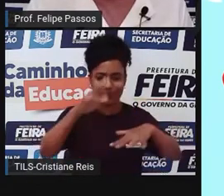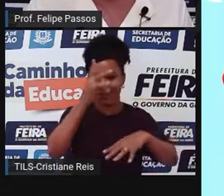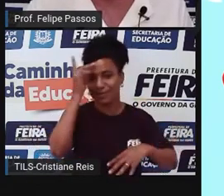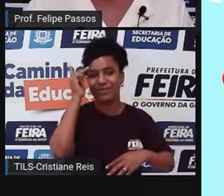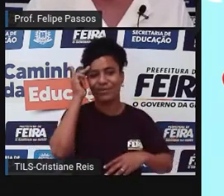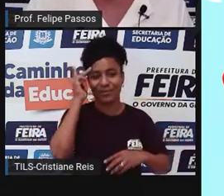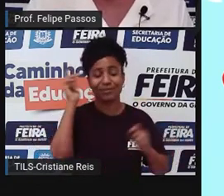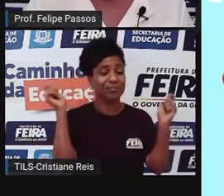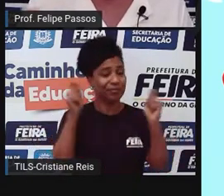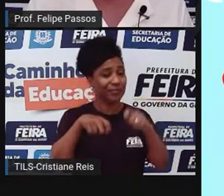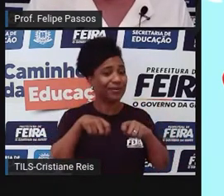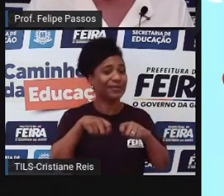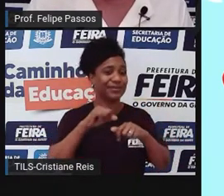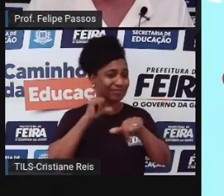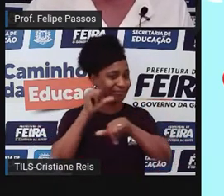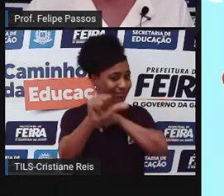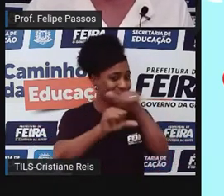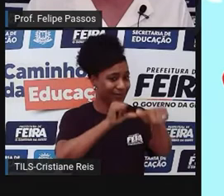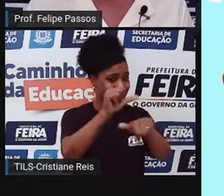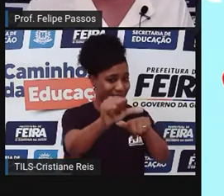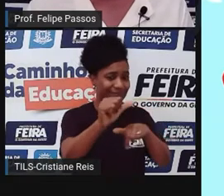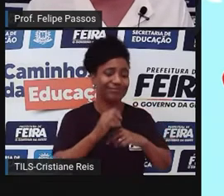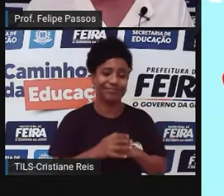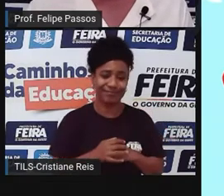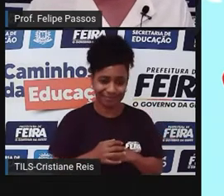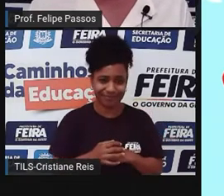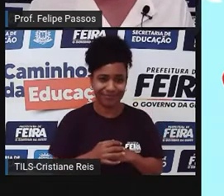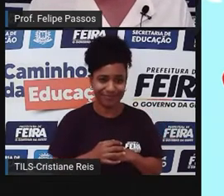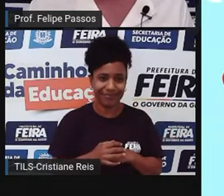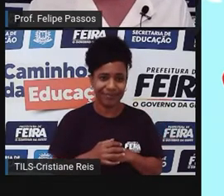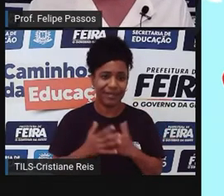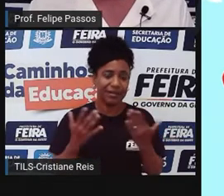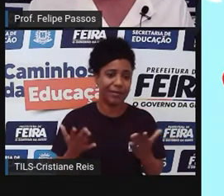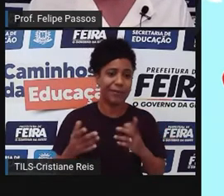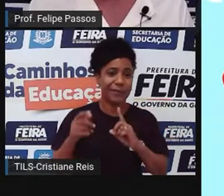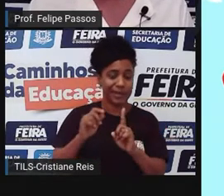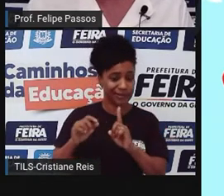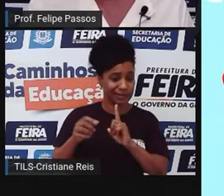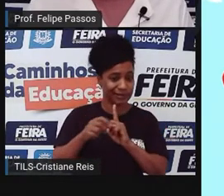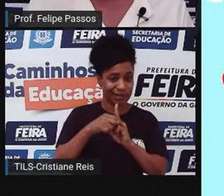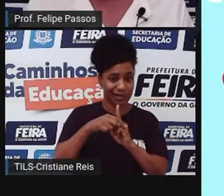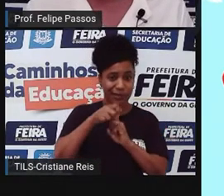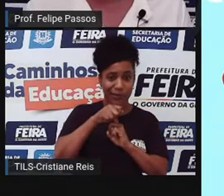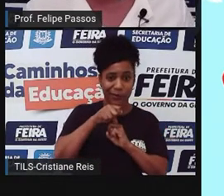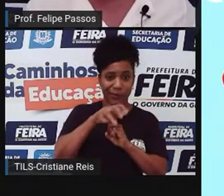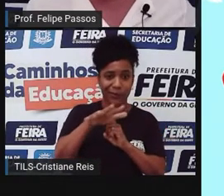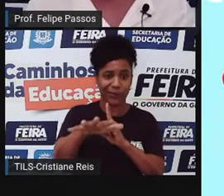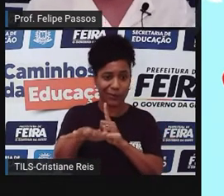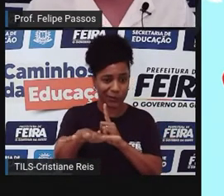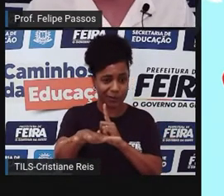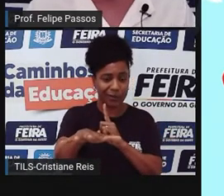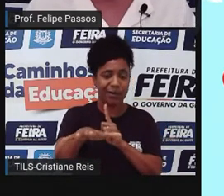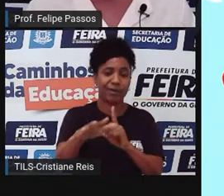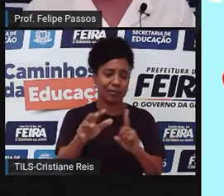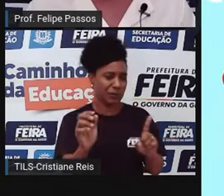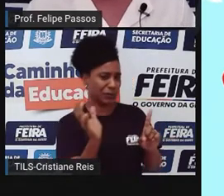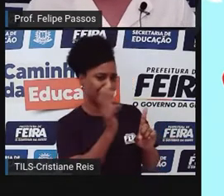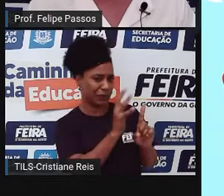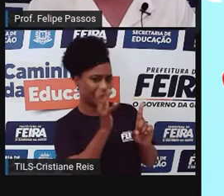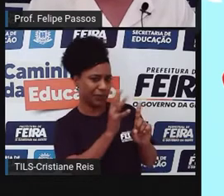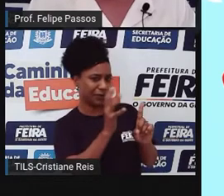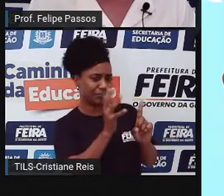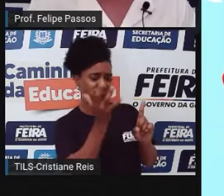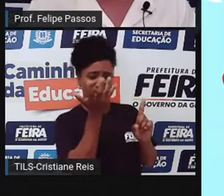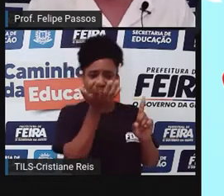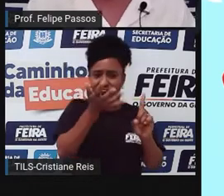mudança na vida do outro. Nem sempre todo influenciador consegue te influenciar, né? Tem grupos que